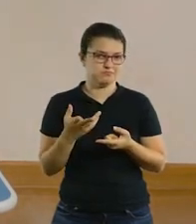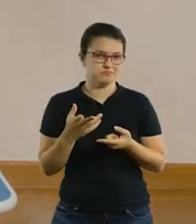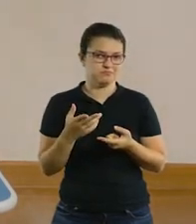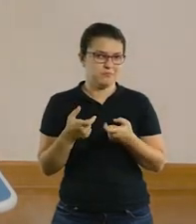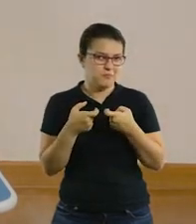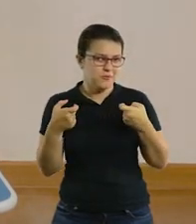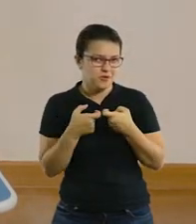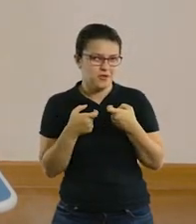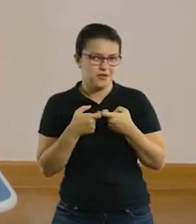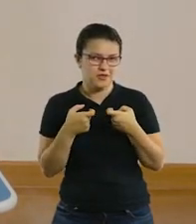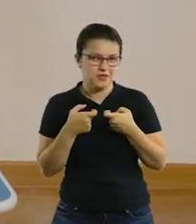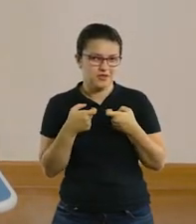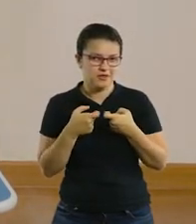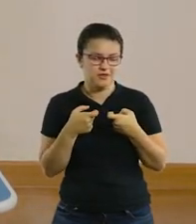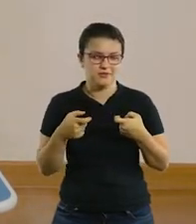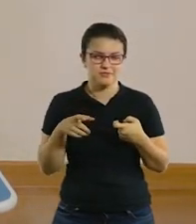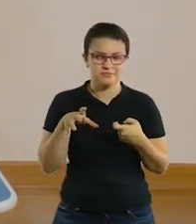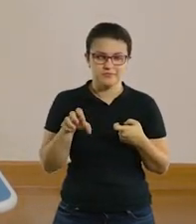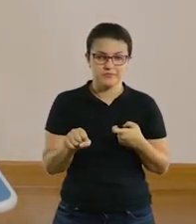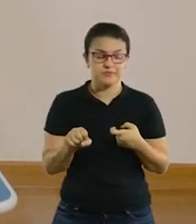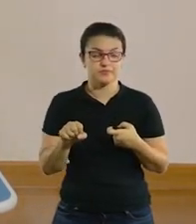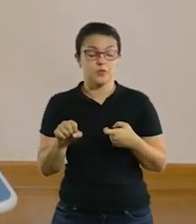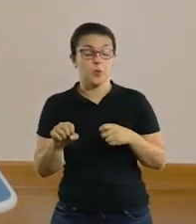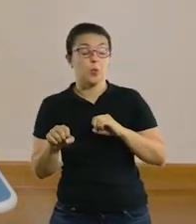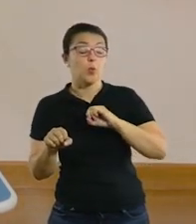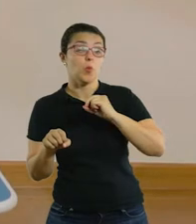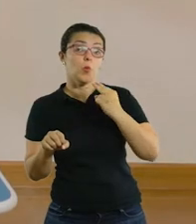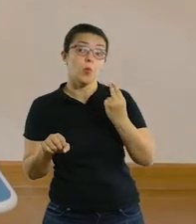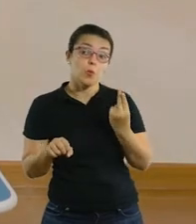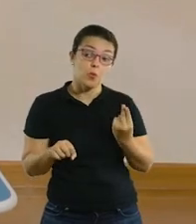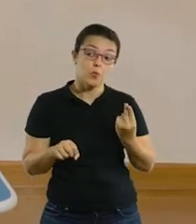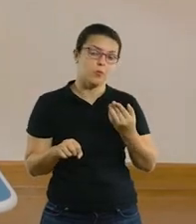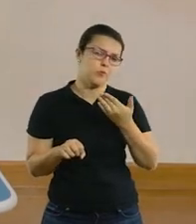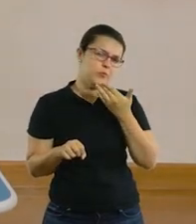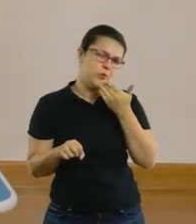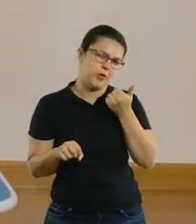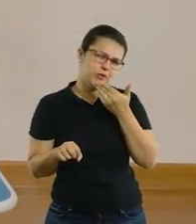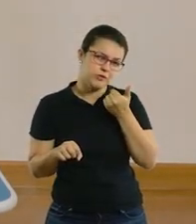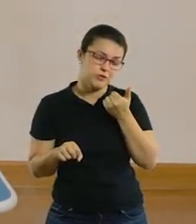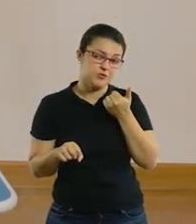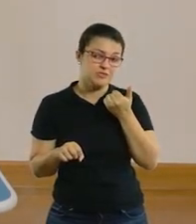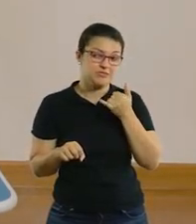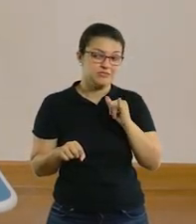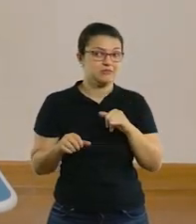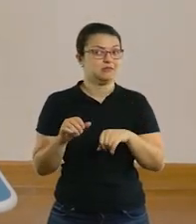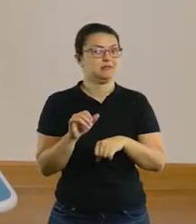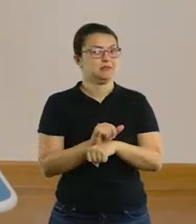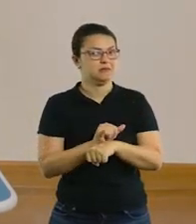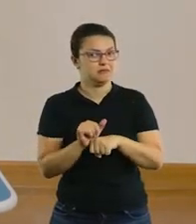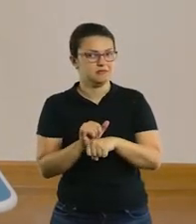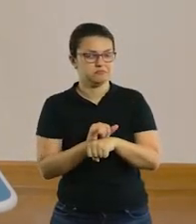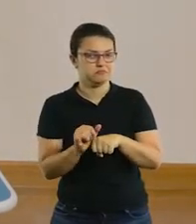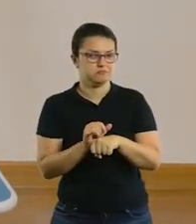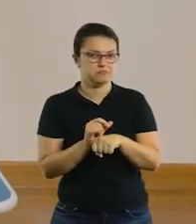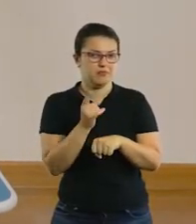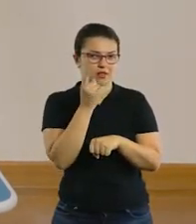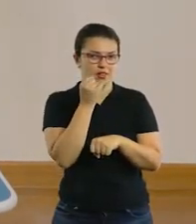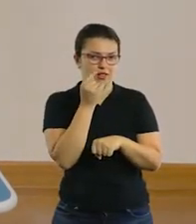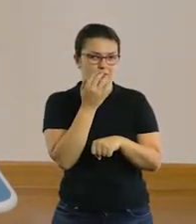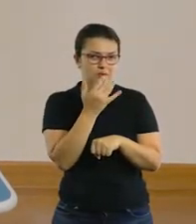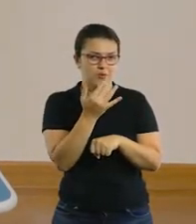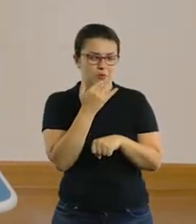bolinha de meia. Ele vai ter que pegar a bolinha de meia. Ou, caso fique ainda fácil, você pode separar lápis de cor.